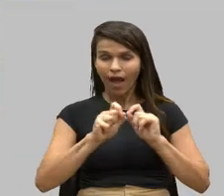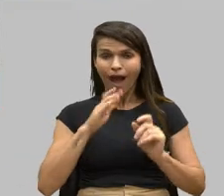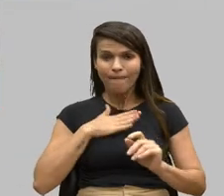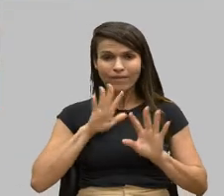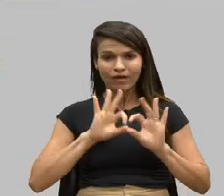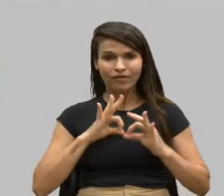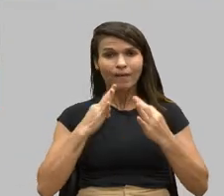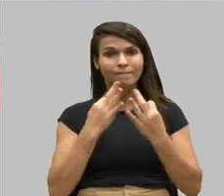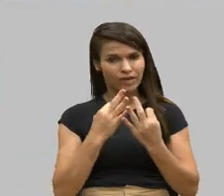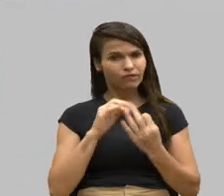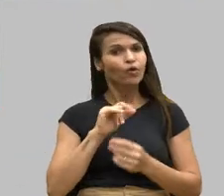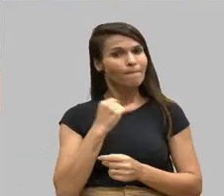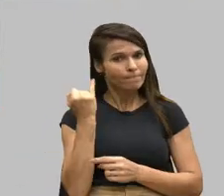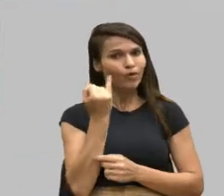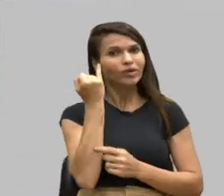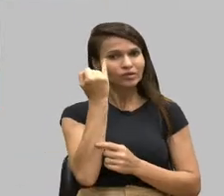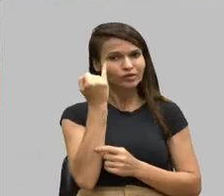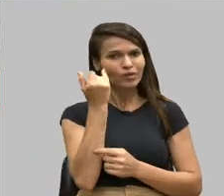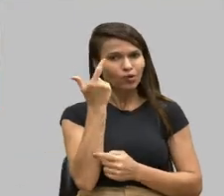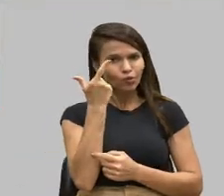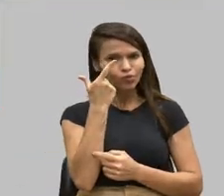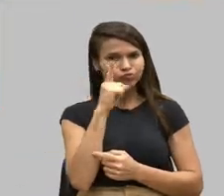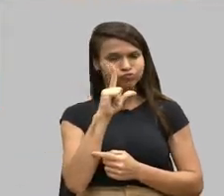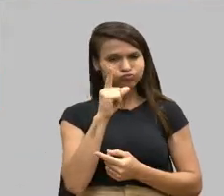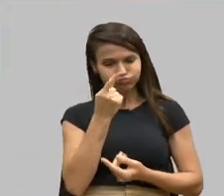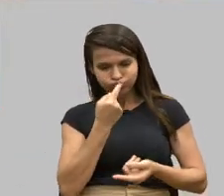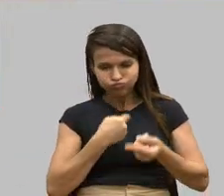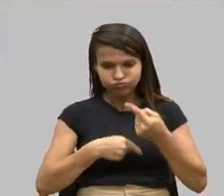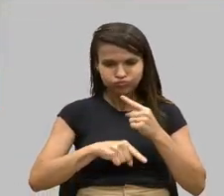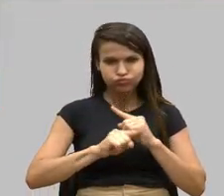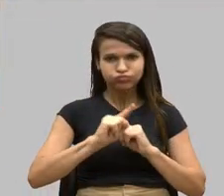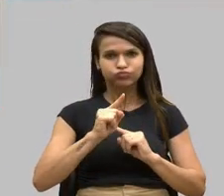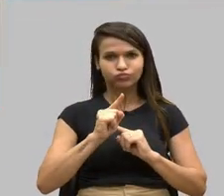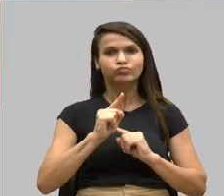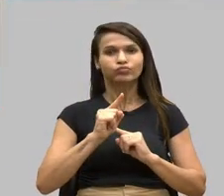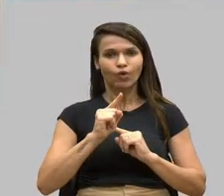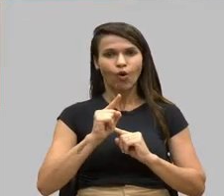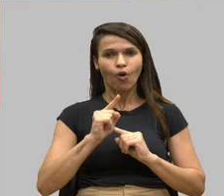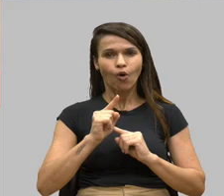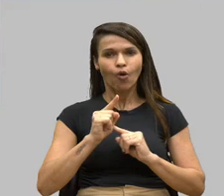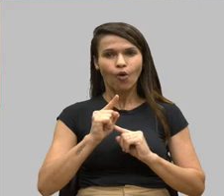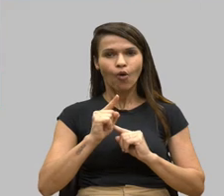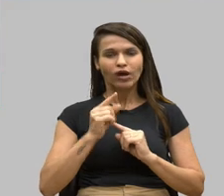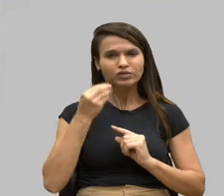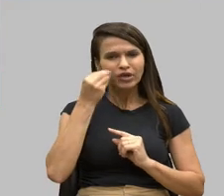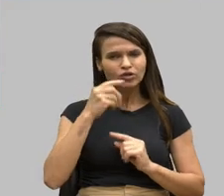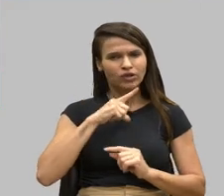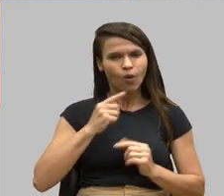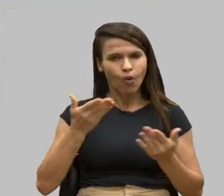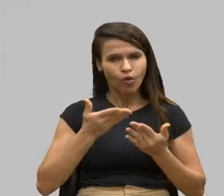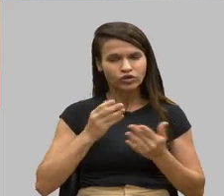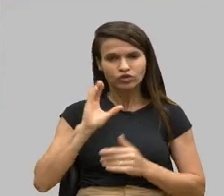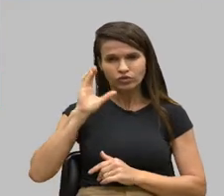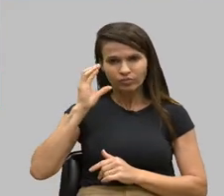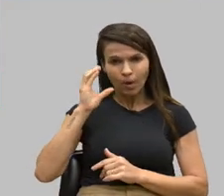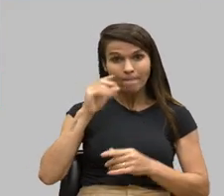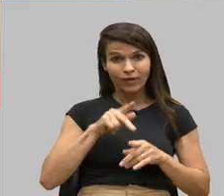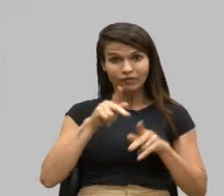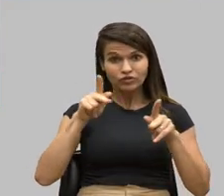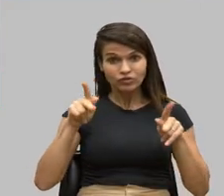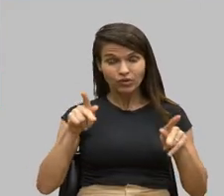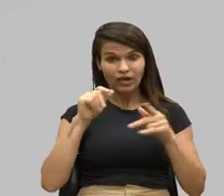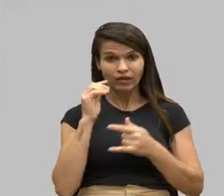importante para que eu chegasse onde eu estou hoje. Hoje eu sou cientista, sou professora pela UFMG.